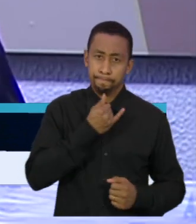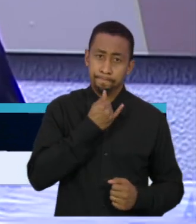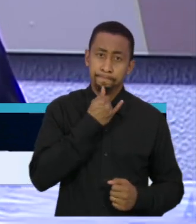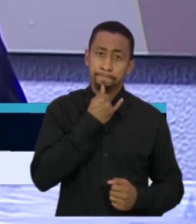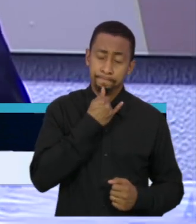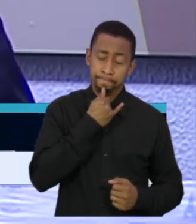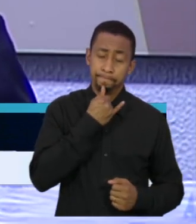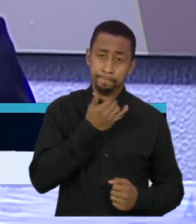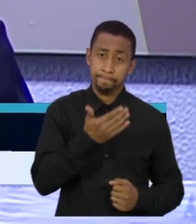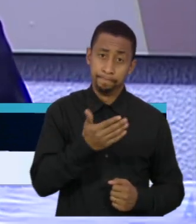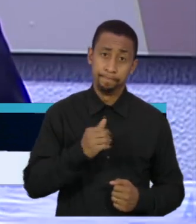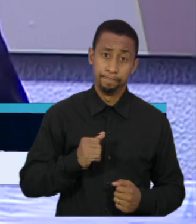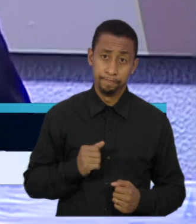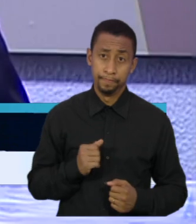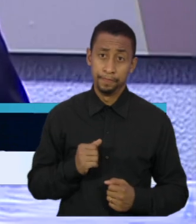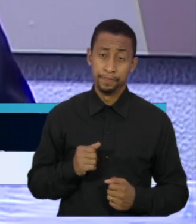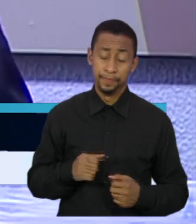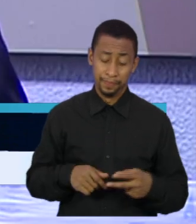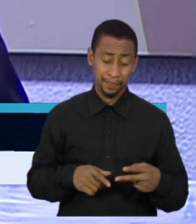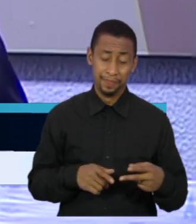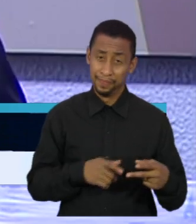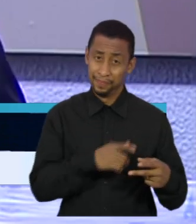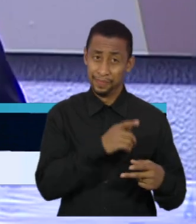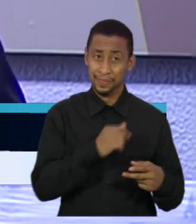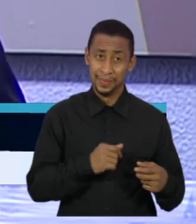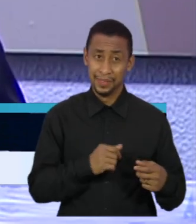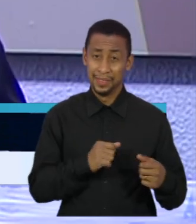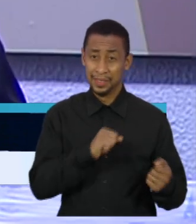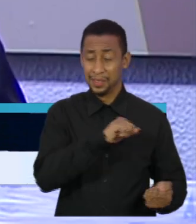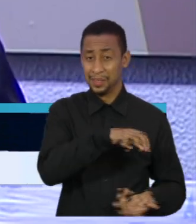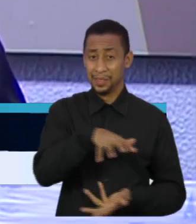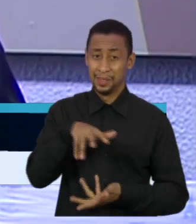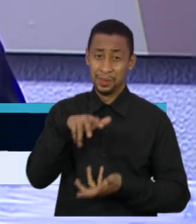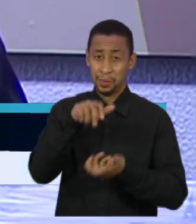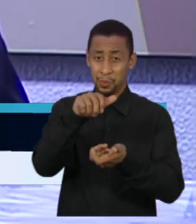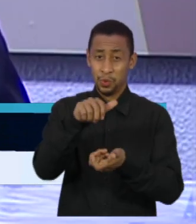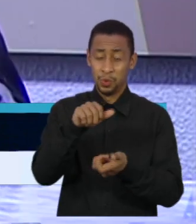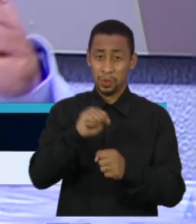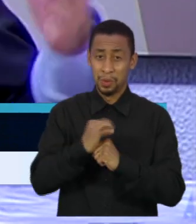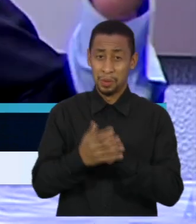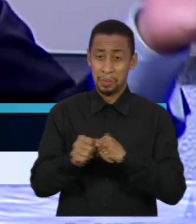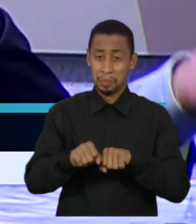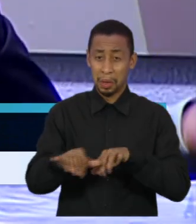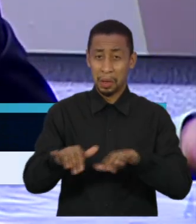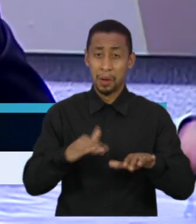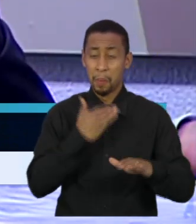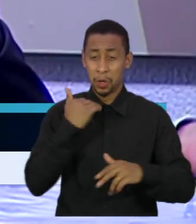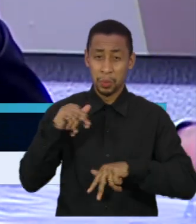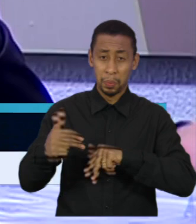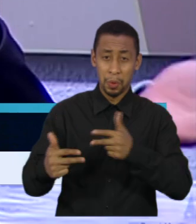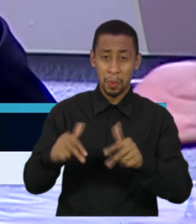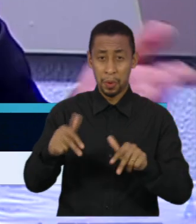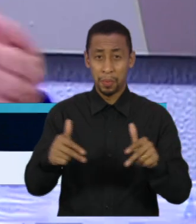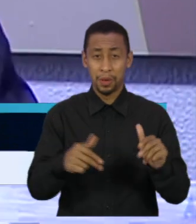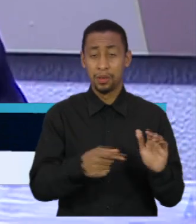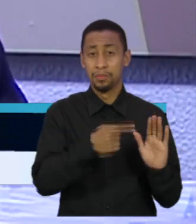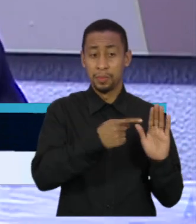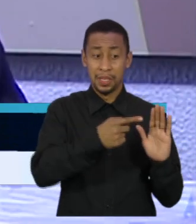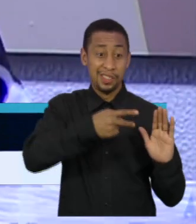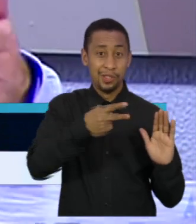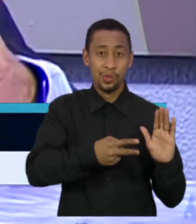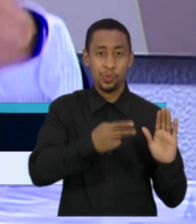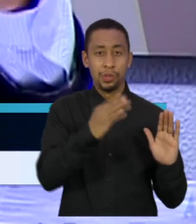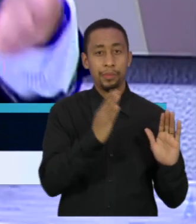nós temos a segunda posição no mundo em número de óbitos. Poderia ter sido amenizada? Poderia sim.